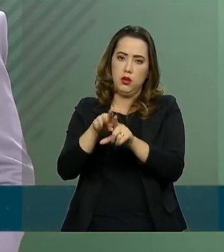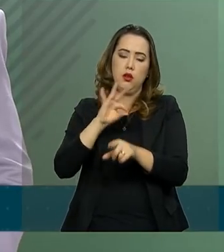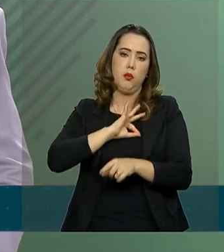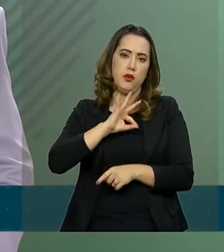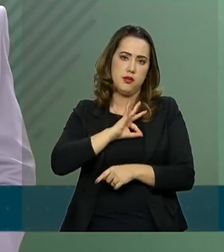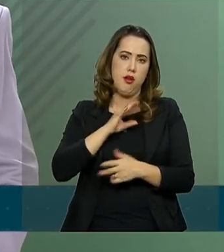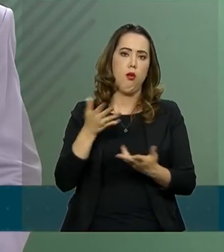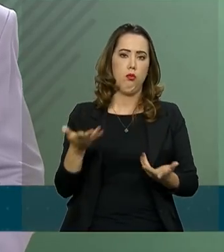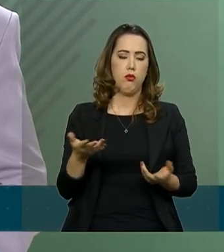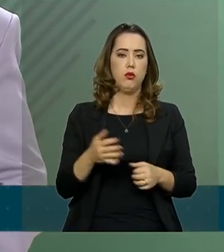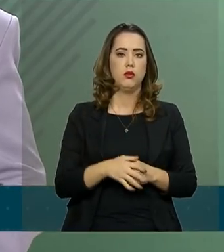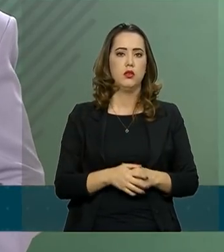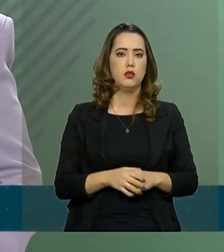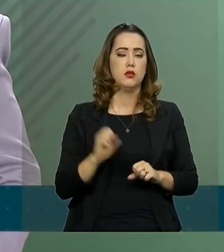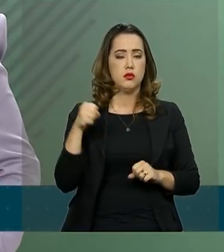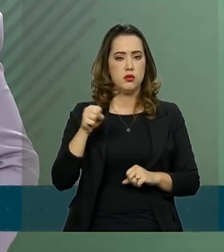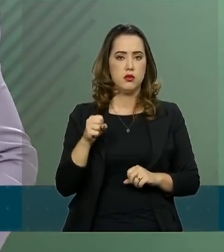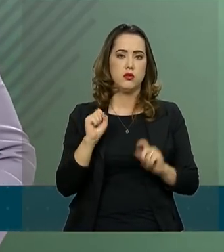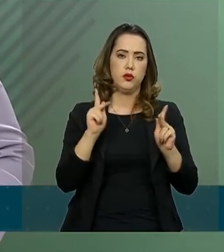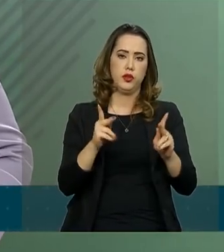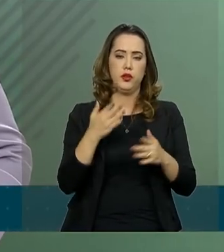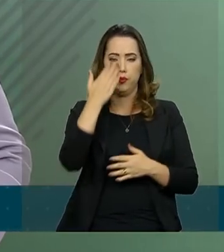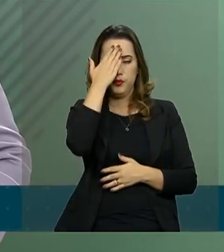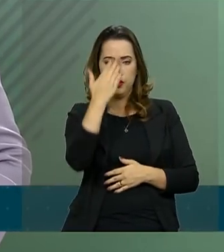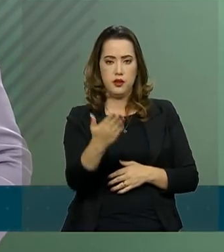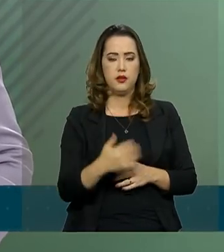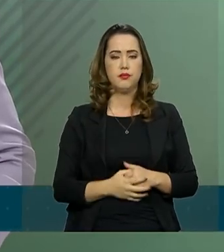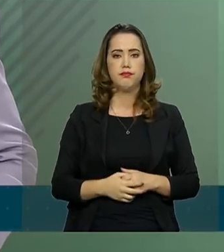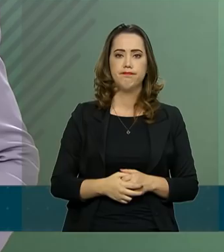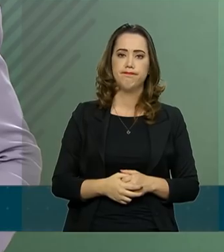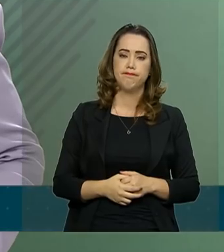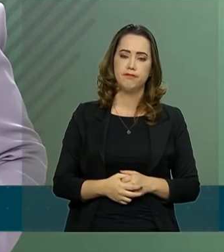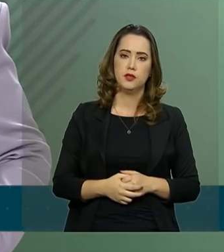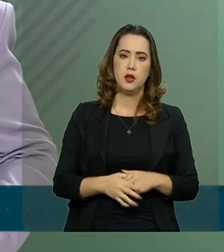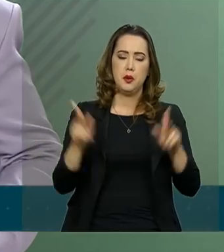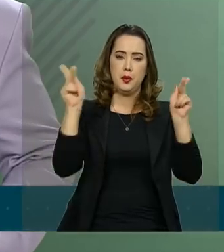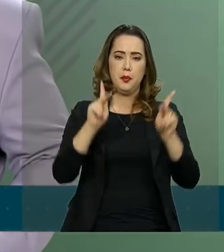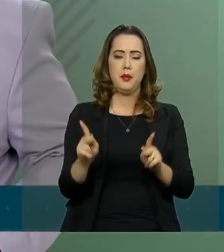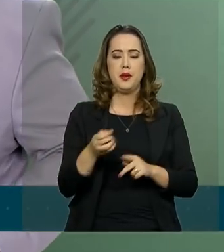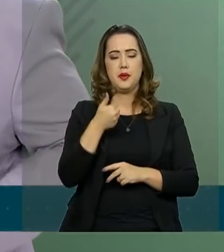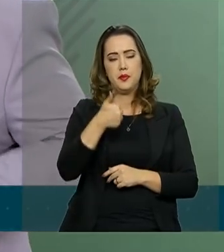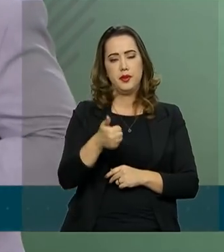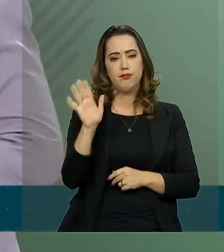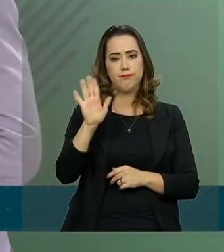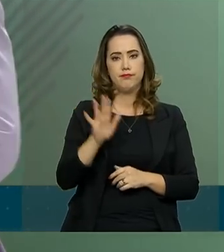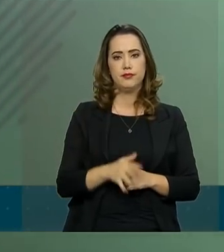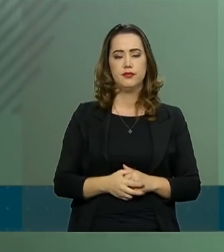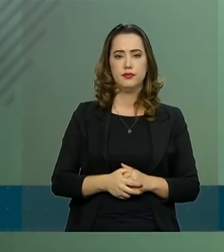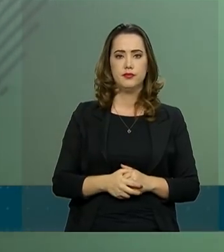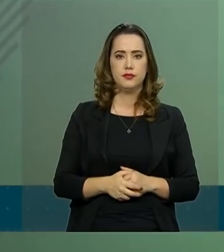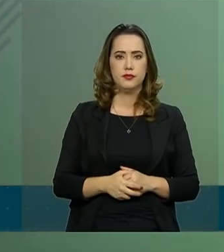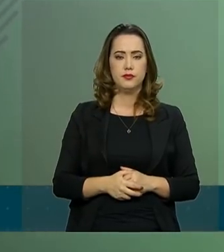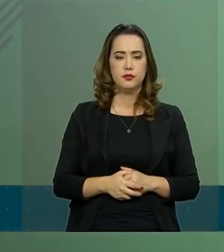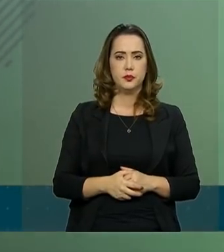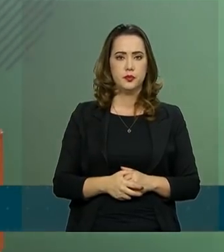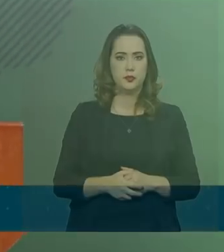Claro. Ok, então é isso. Obrigado. Tá bom? Paz e bem para vocês. Até logo. Obrigado.